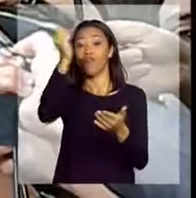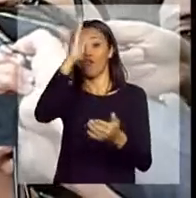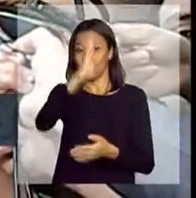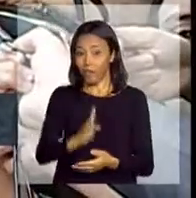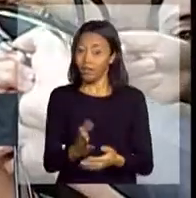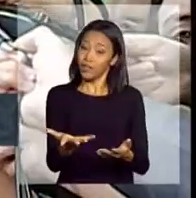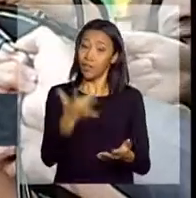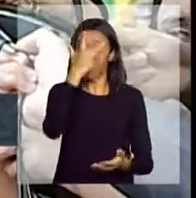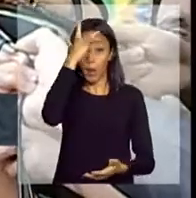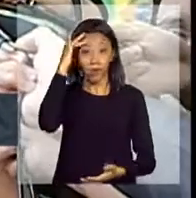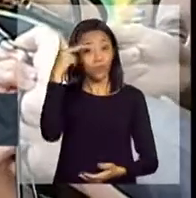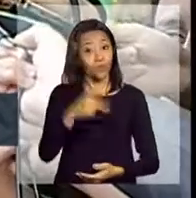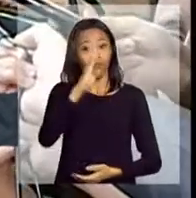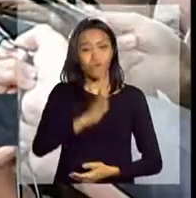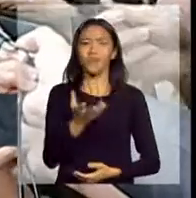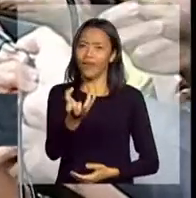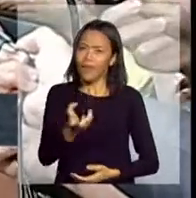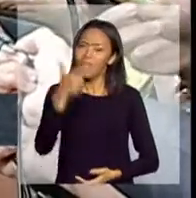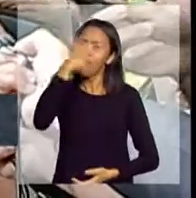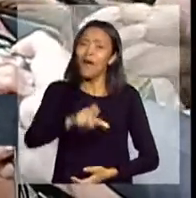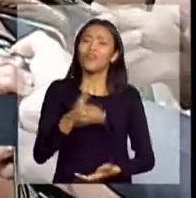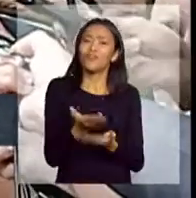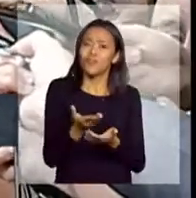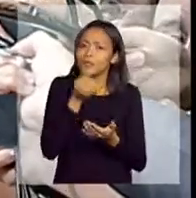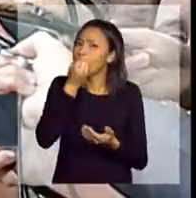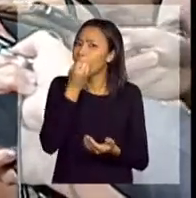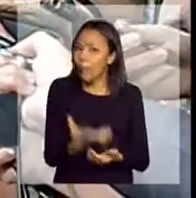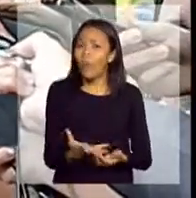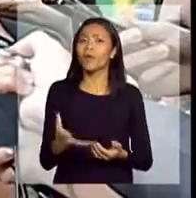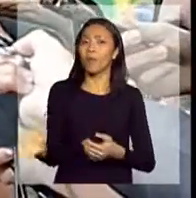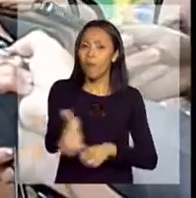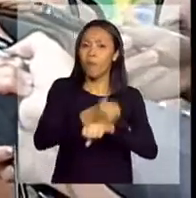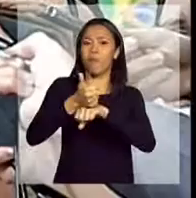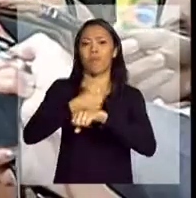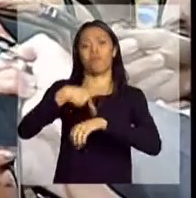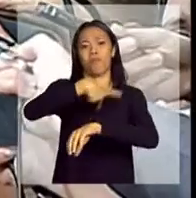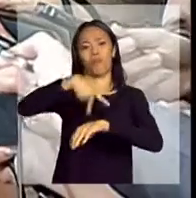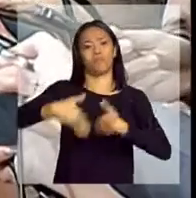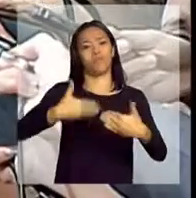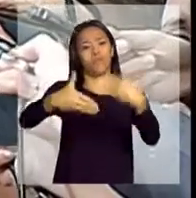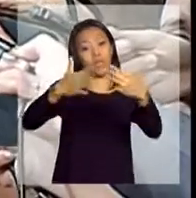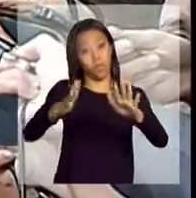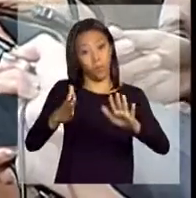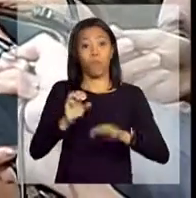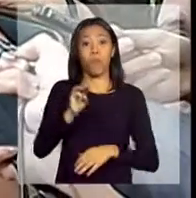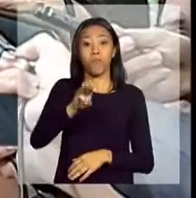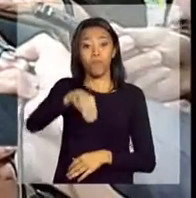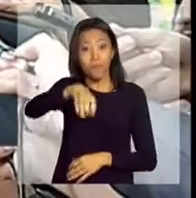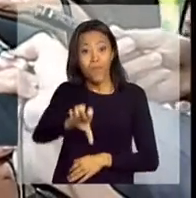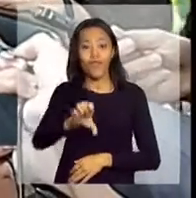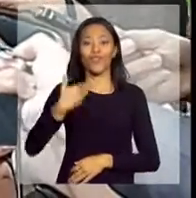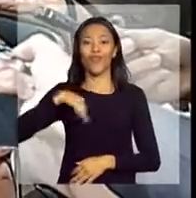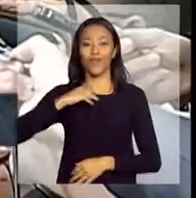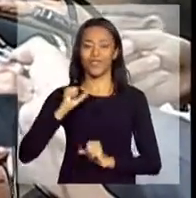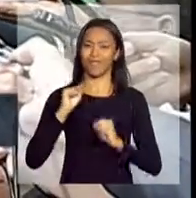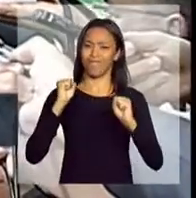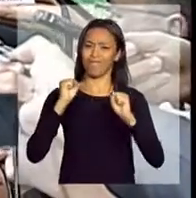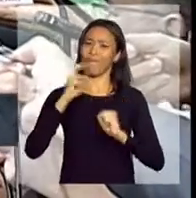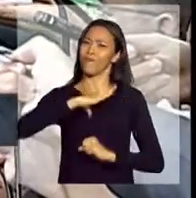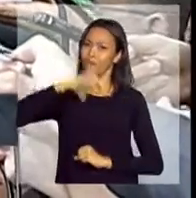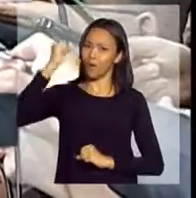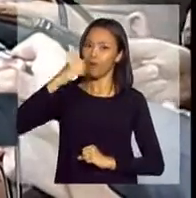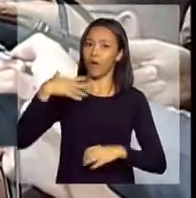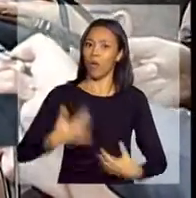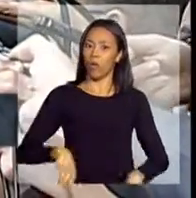O brasileiro quer estudar mais, isso é muito bom porque é só assim que nós vamos ficar um país desenvolvido. Agora para o MEC, a gente comemora a vitória, mas aumenta a nossa